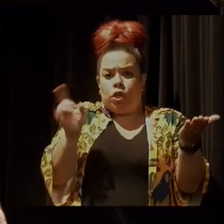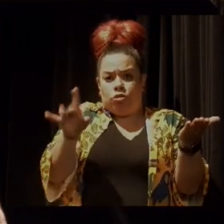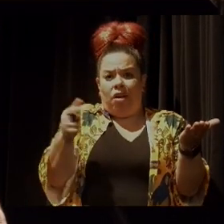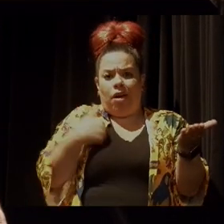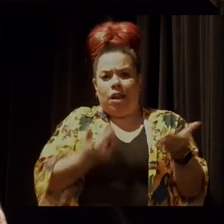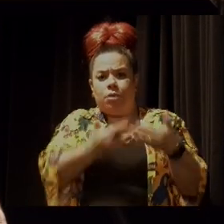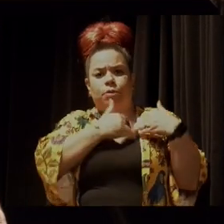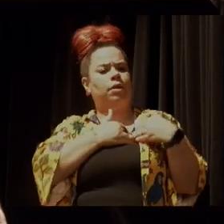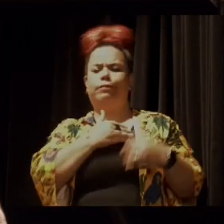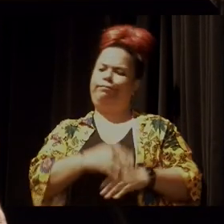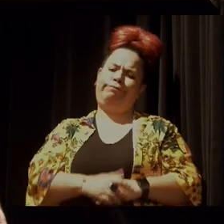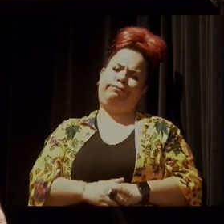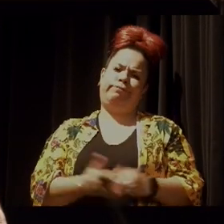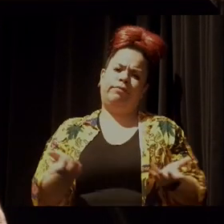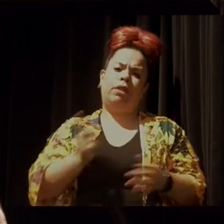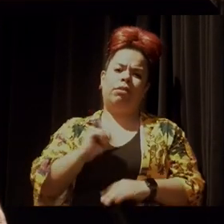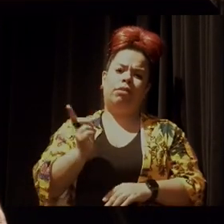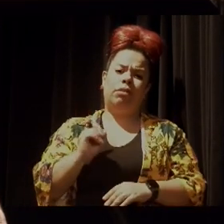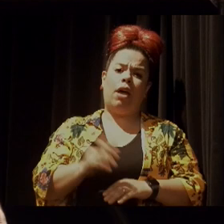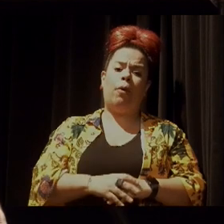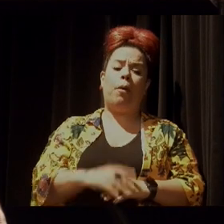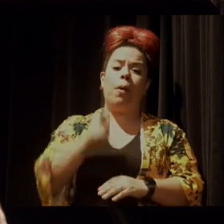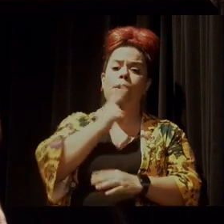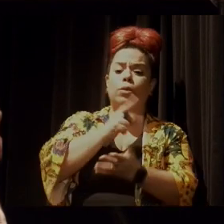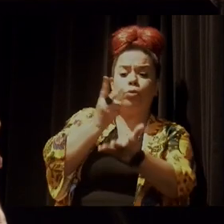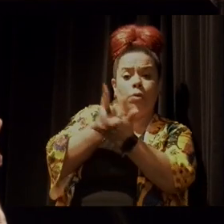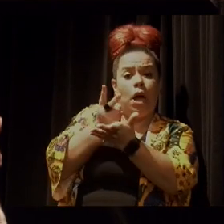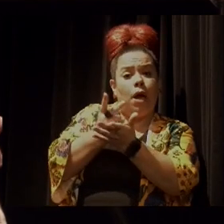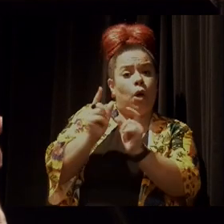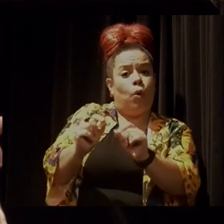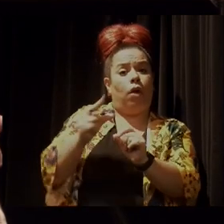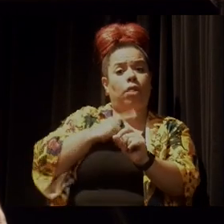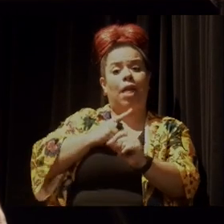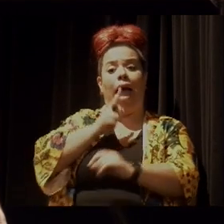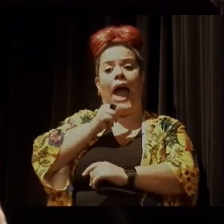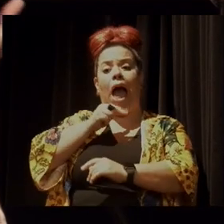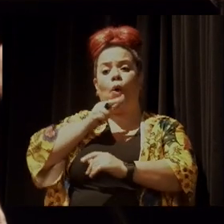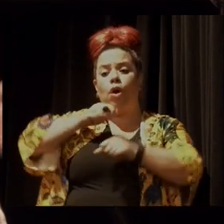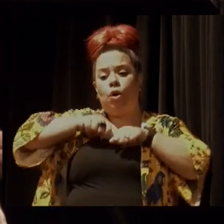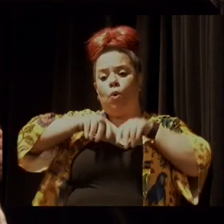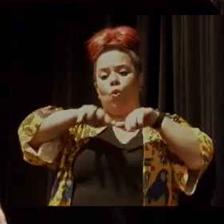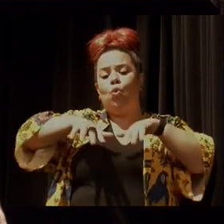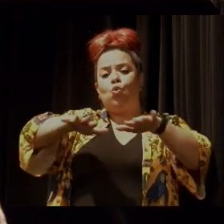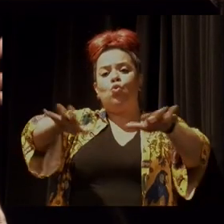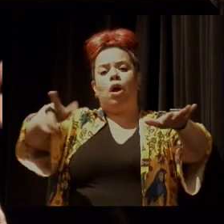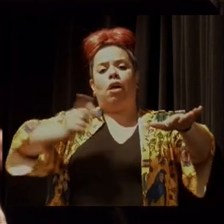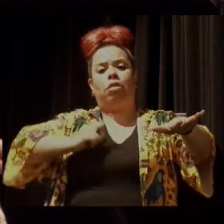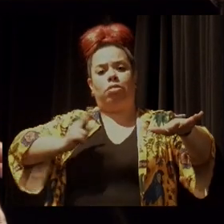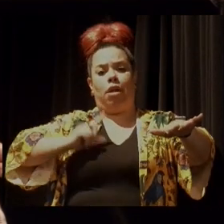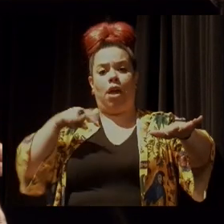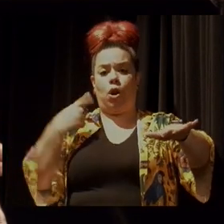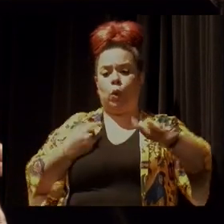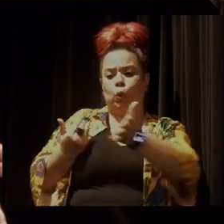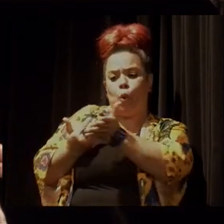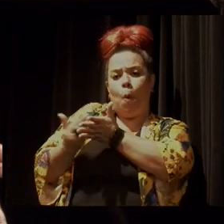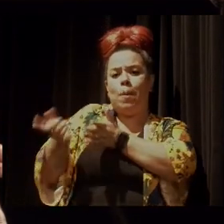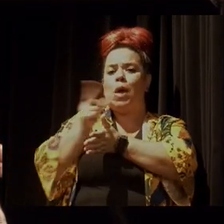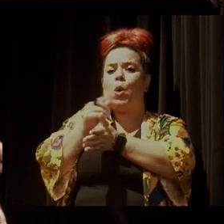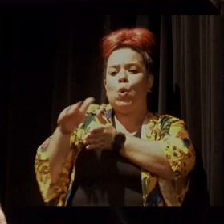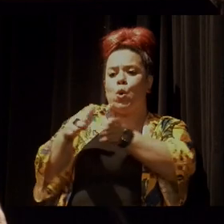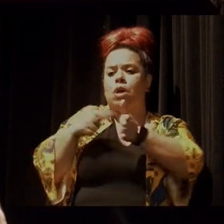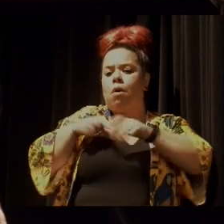responsável por manter as águas, as nossas nascentes.